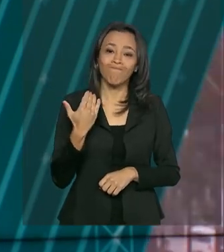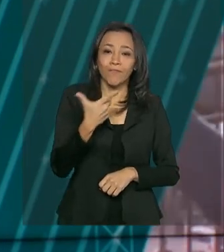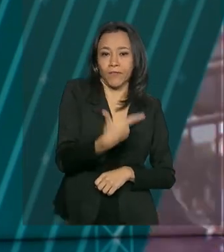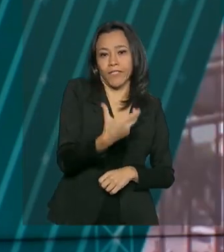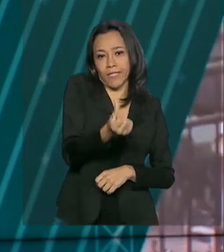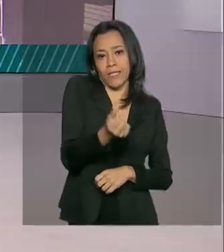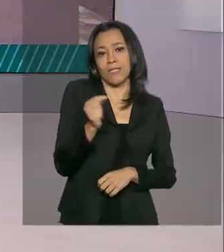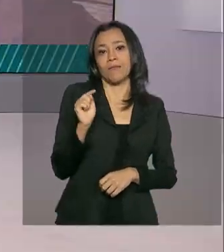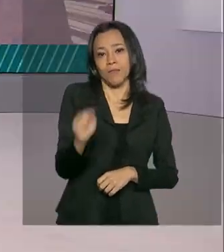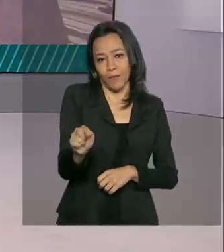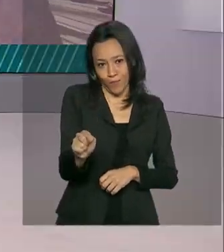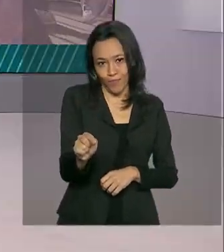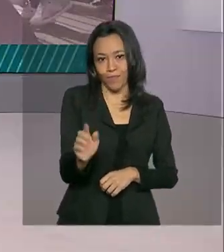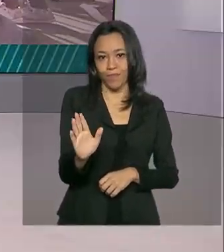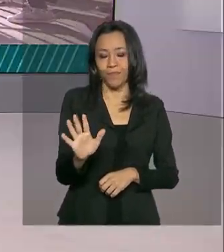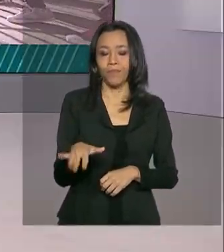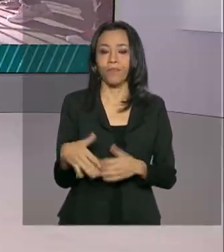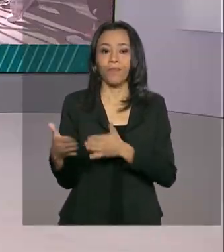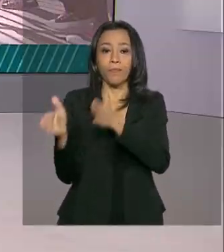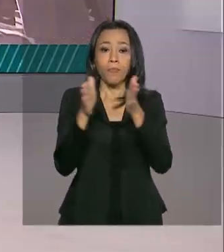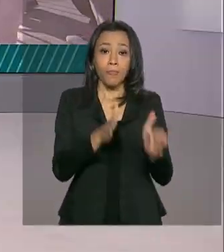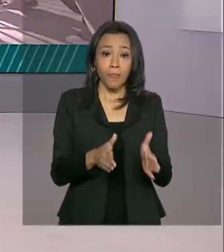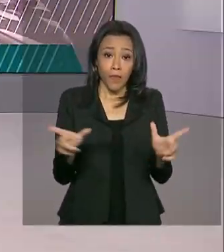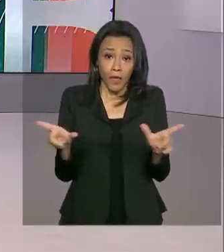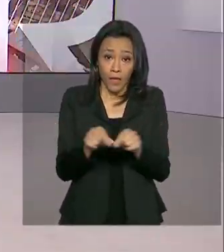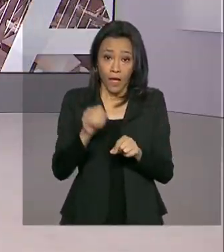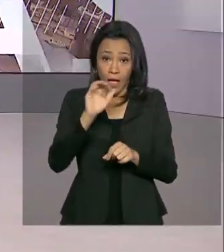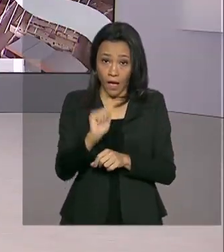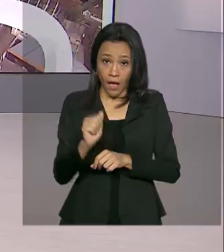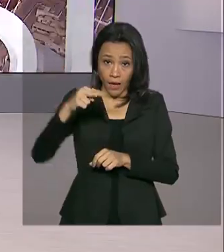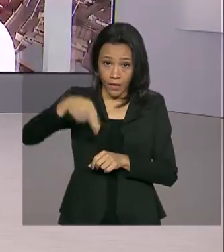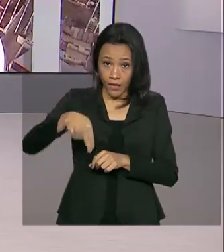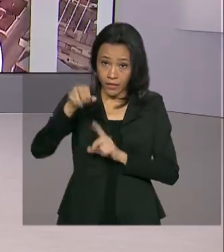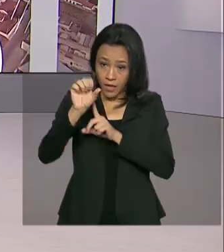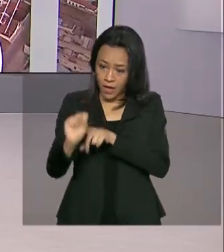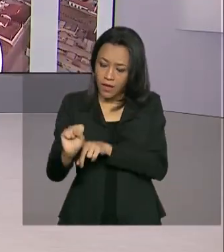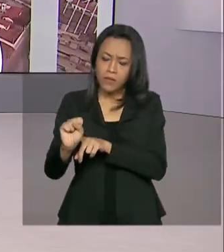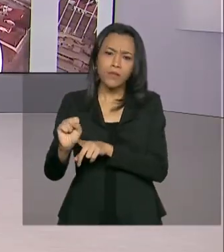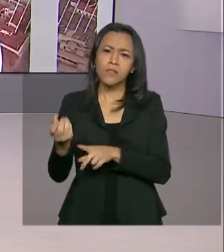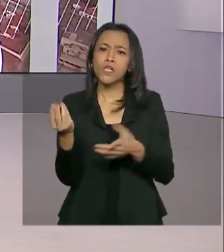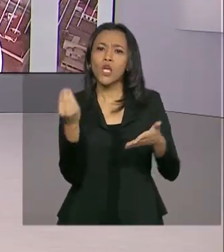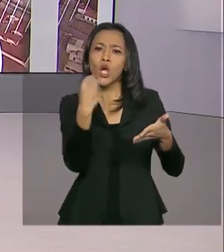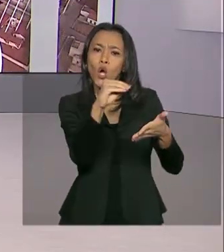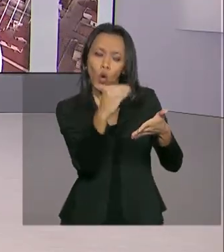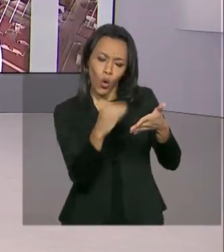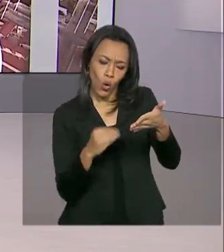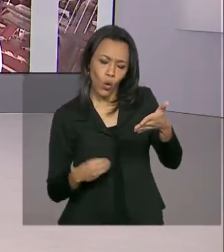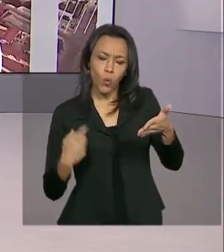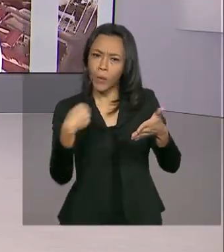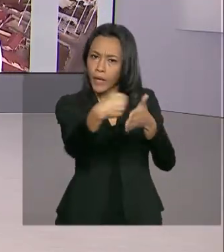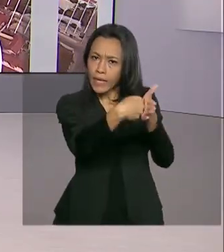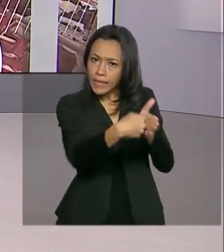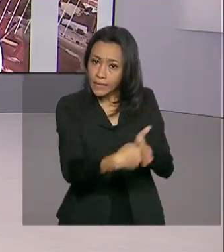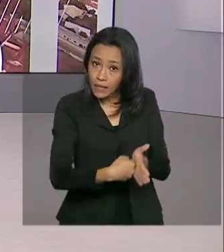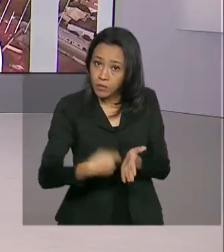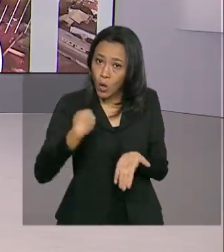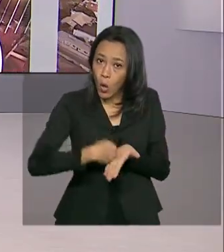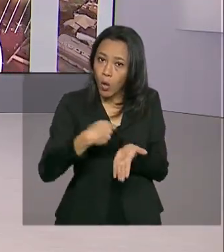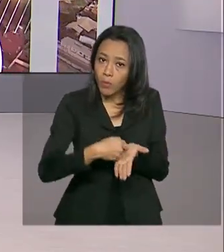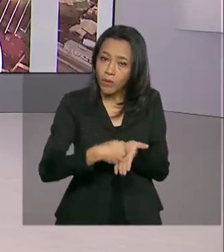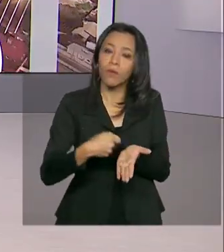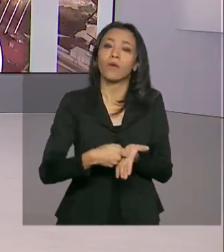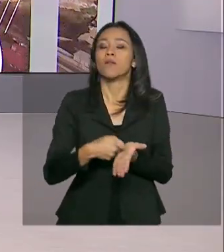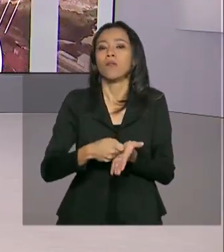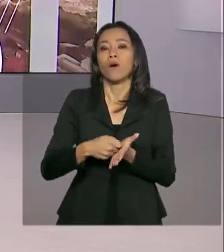mil. E a Agência Nacional de Saúde Suplementar incluiu novos exames obrigatórios dos planos de saúde